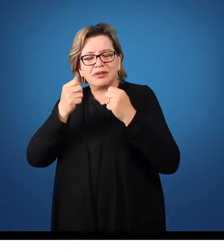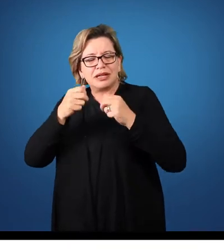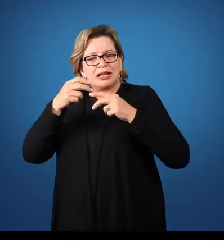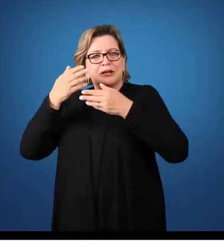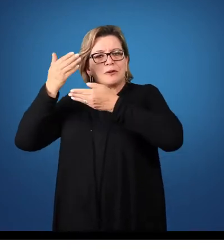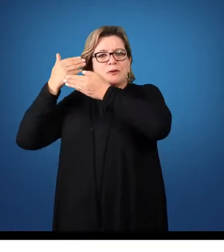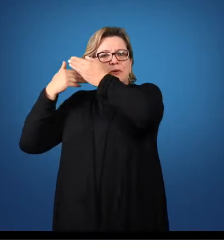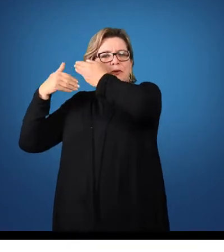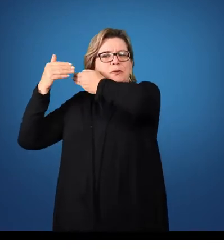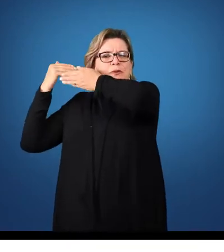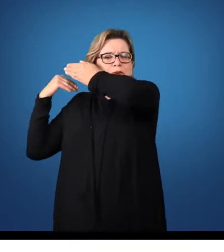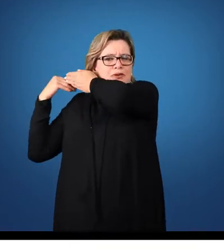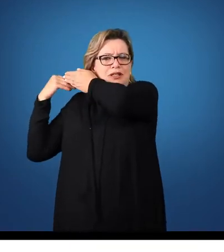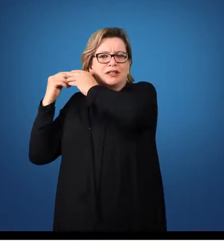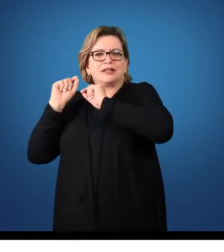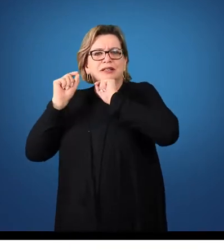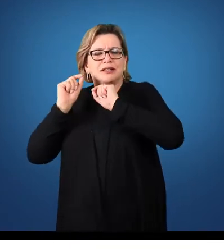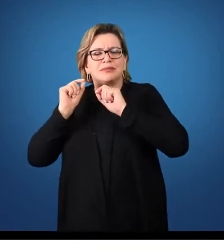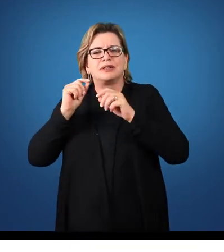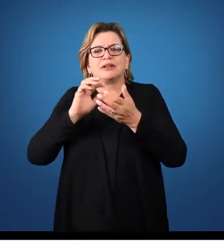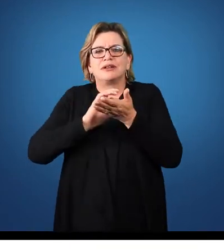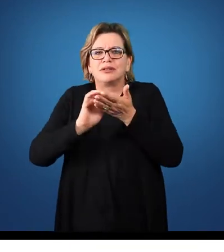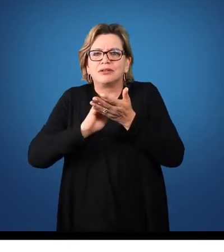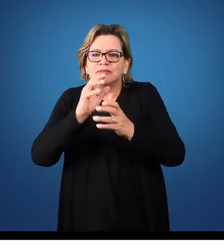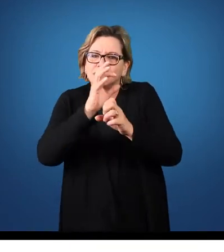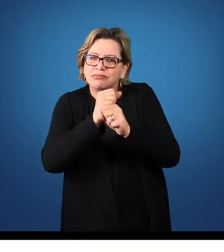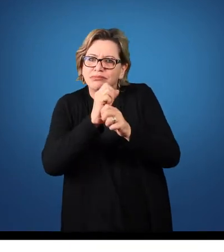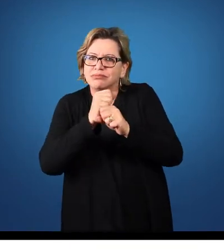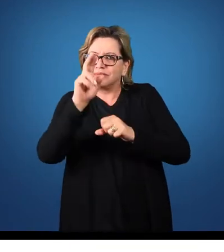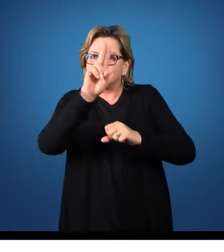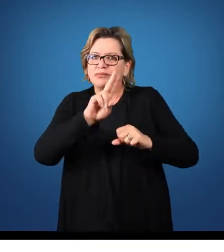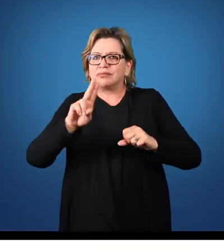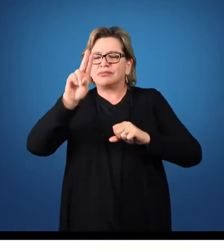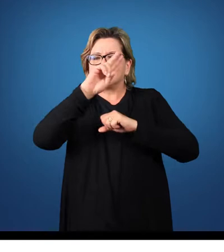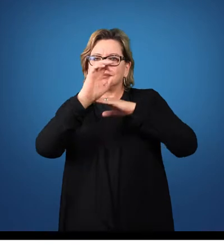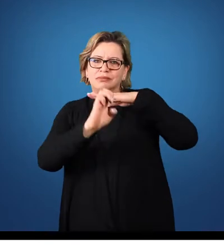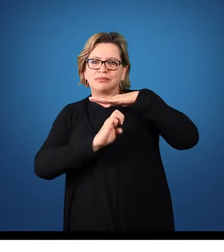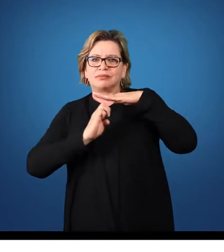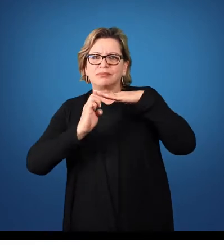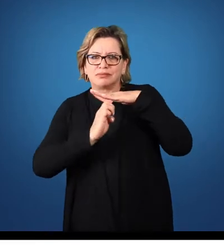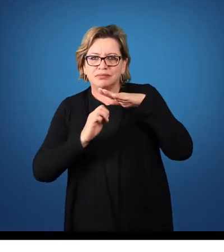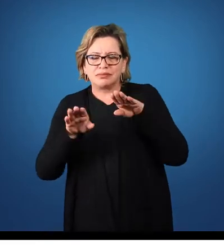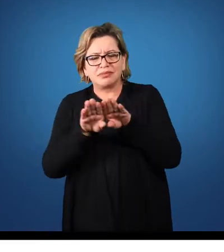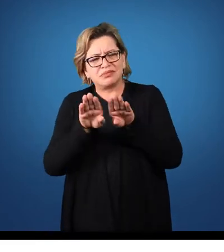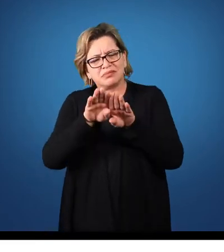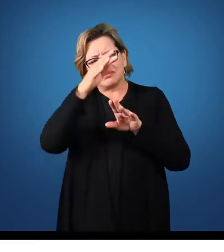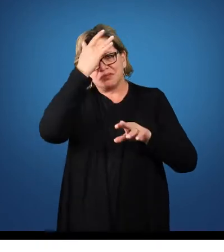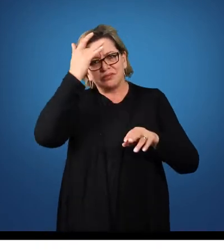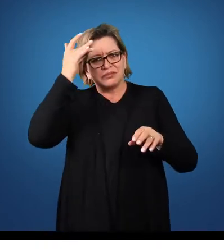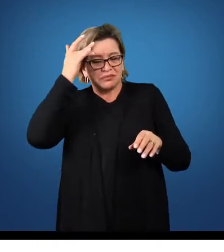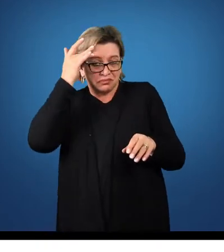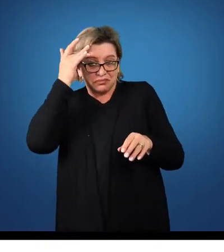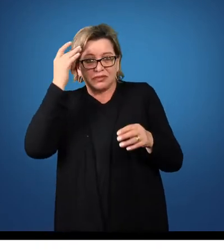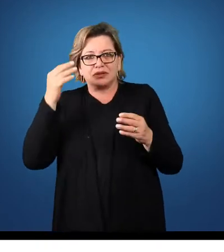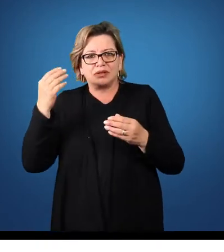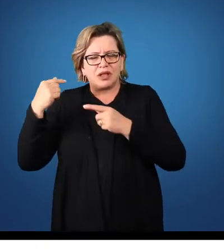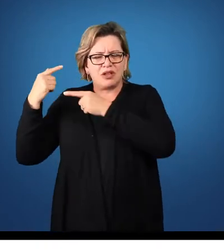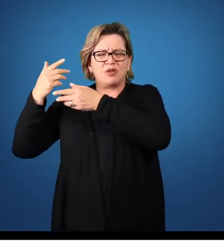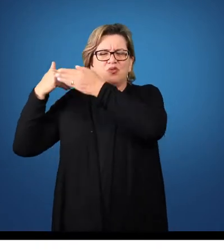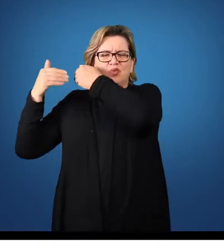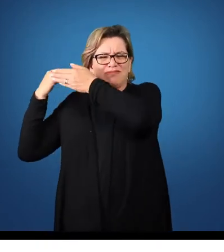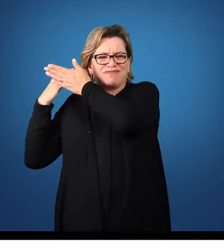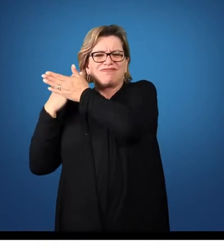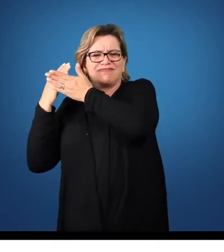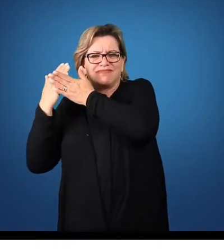históricos. A contabilidade é utilizada pelas empresas e pelas pessoas físicas desde os primórdios da